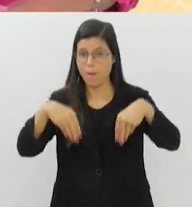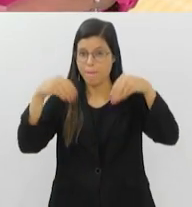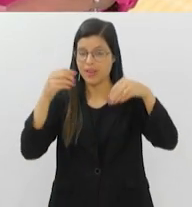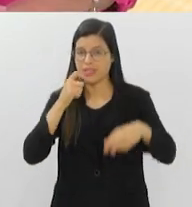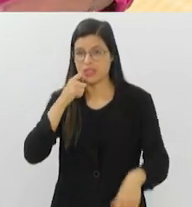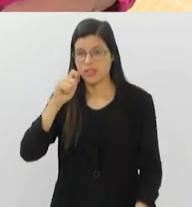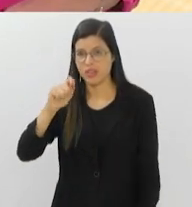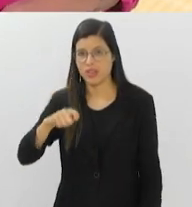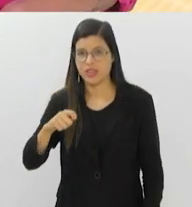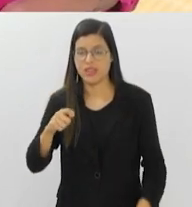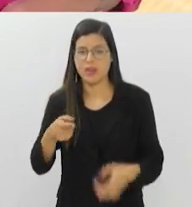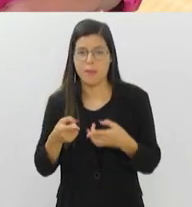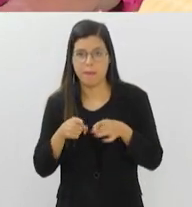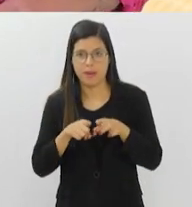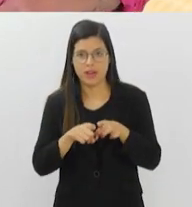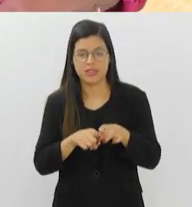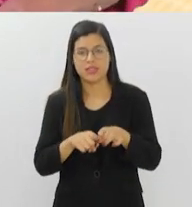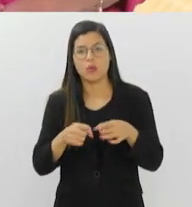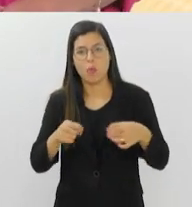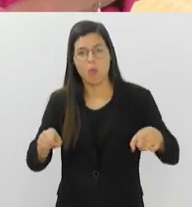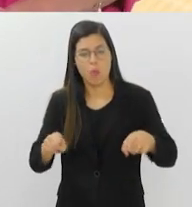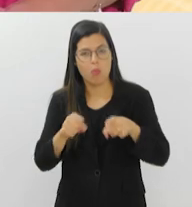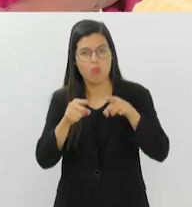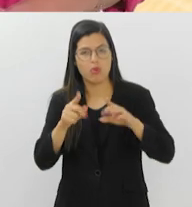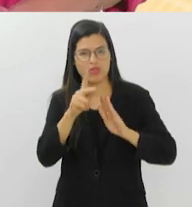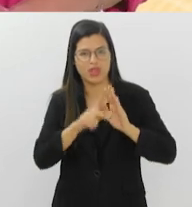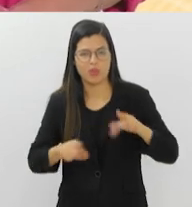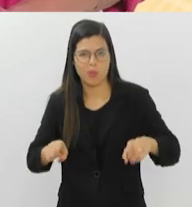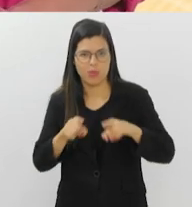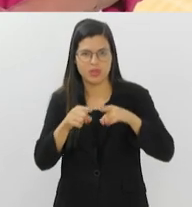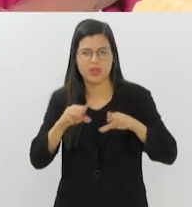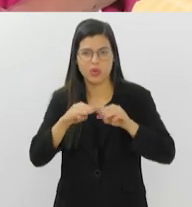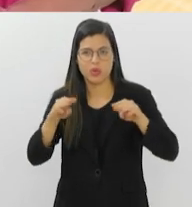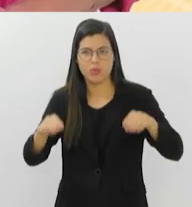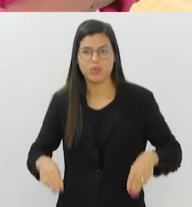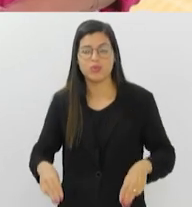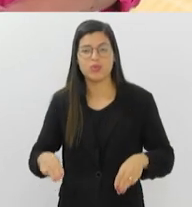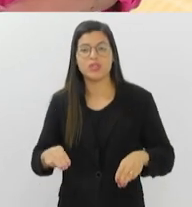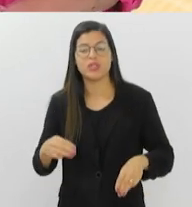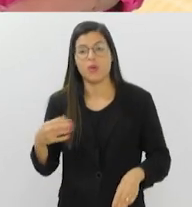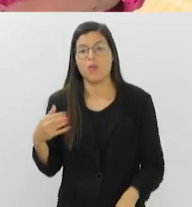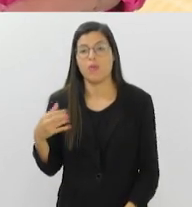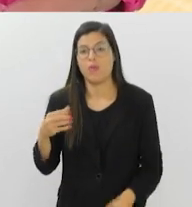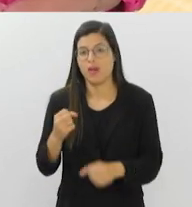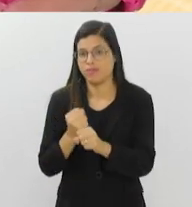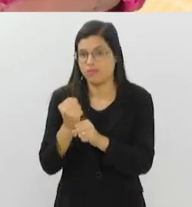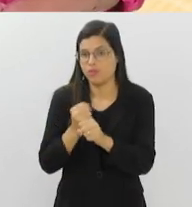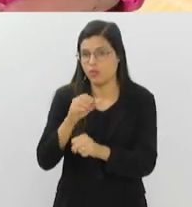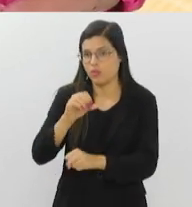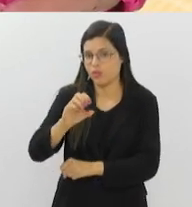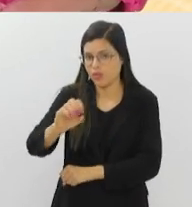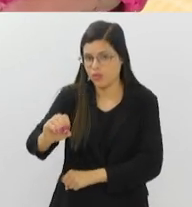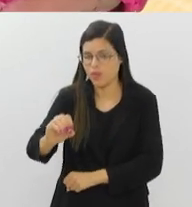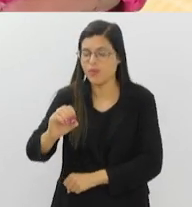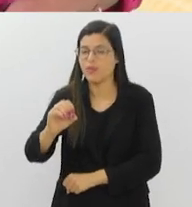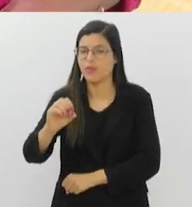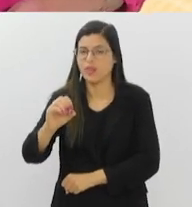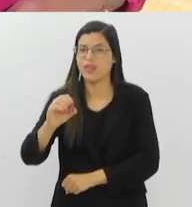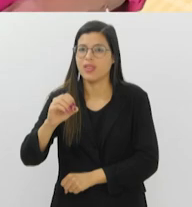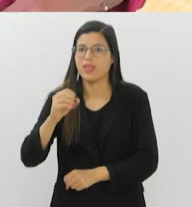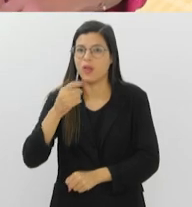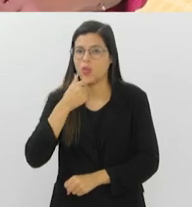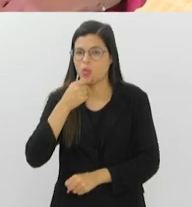parceria com o projeto Música no Museu, apresenta um concerto que celebra os 90 anos de nascimento do maestro brasileiro